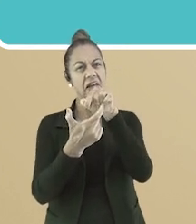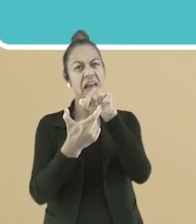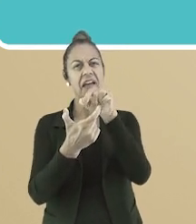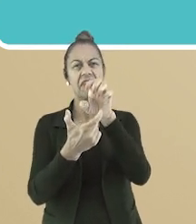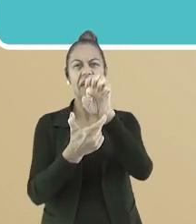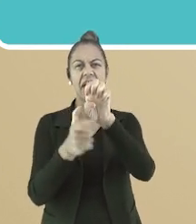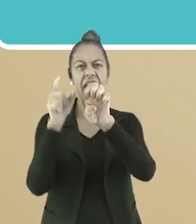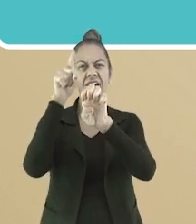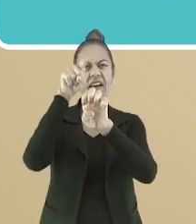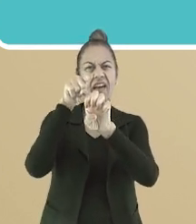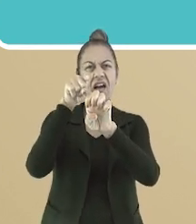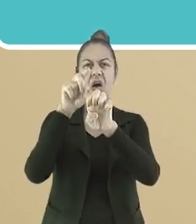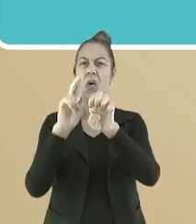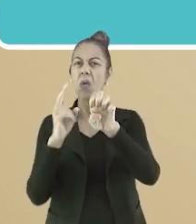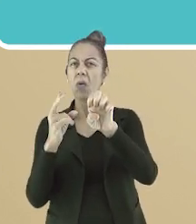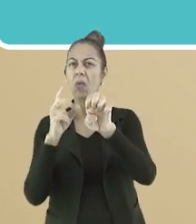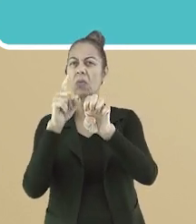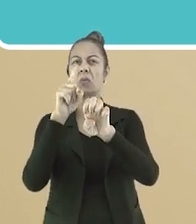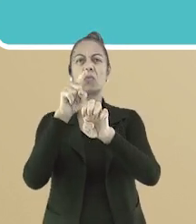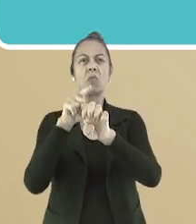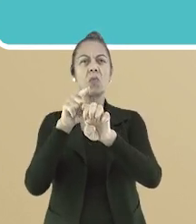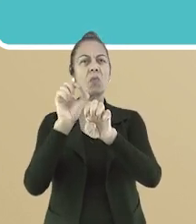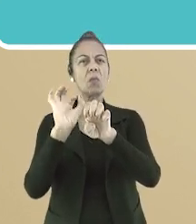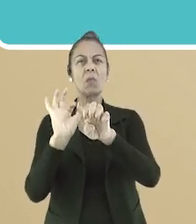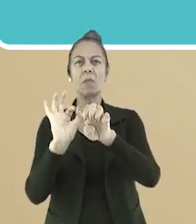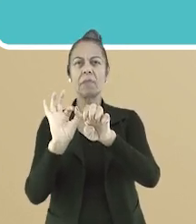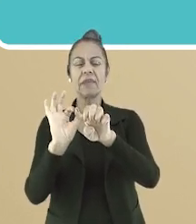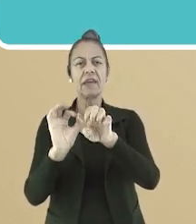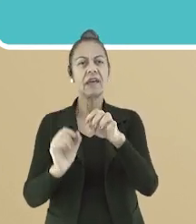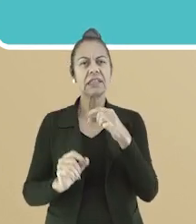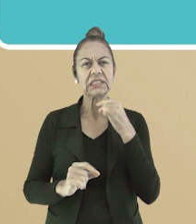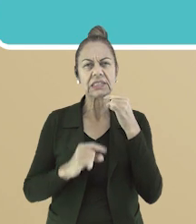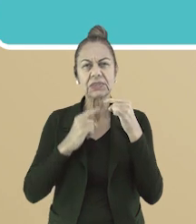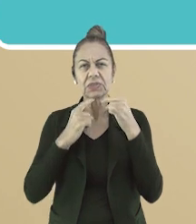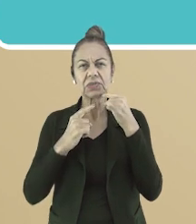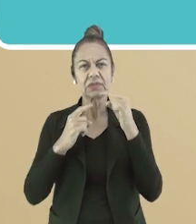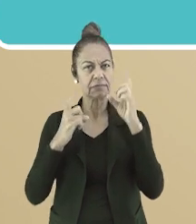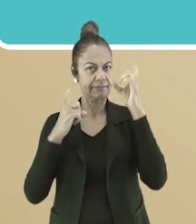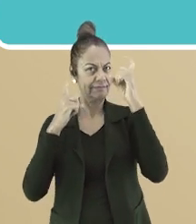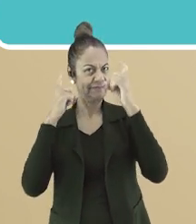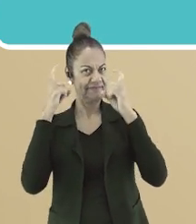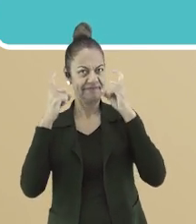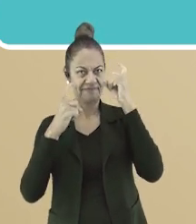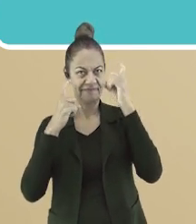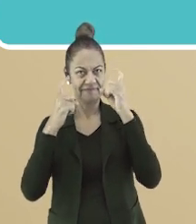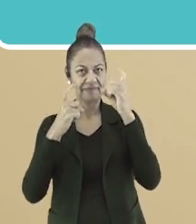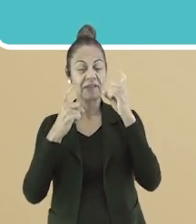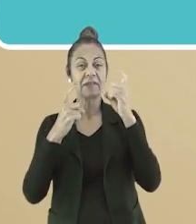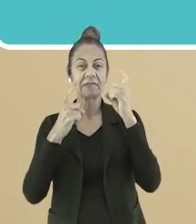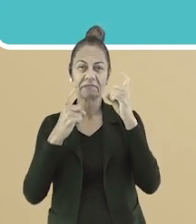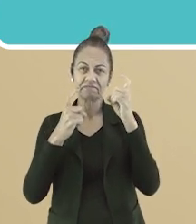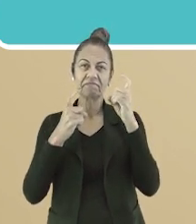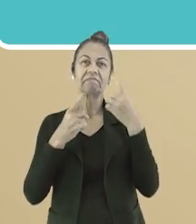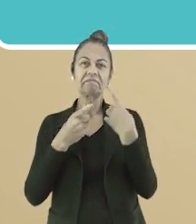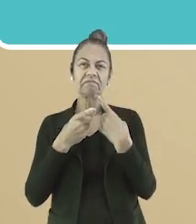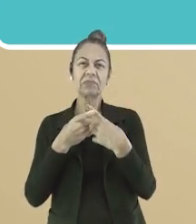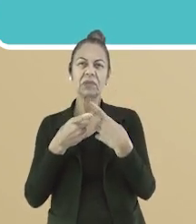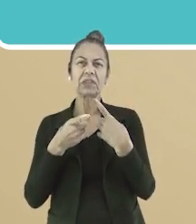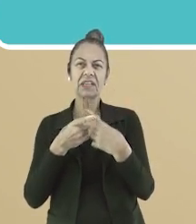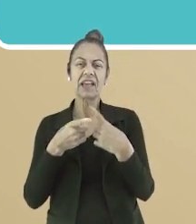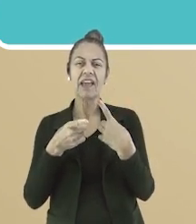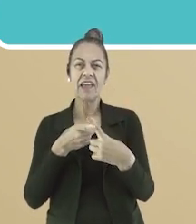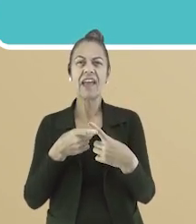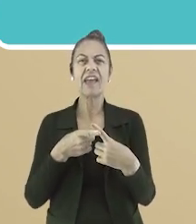perguntando qual é a forma correta. Se você ficou em dúvida, não se preocupe. Existe um motivo para você não ter